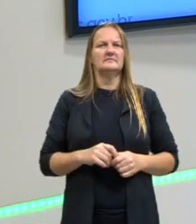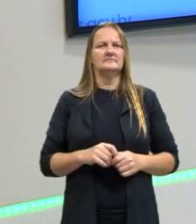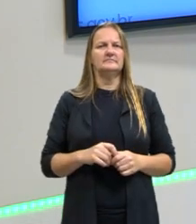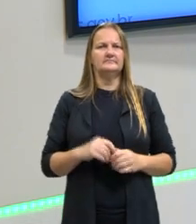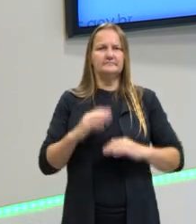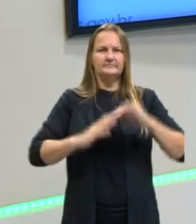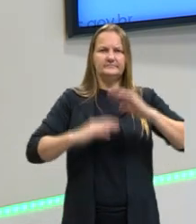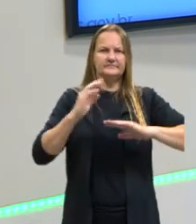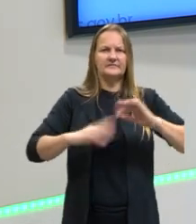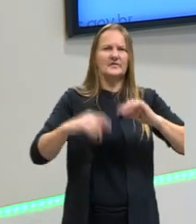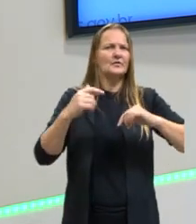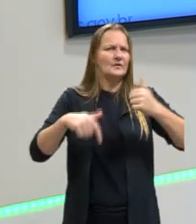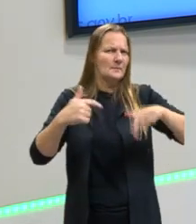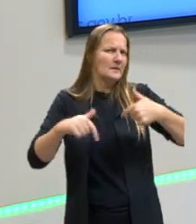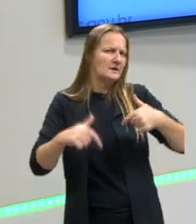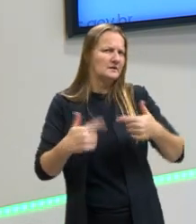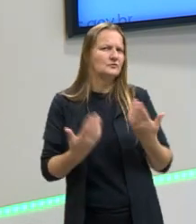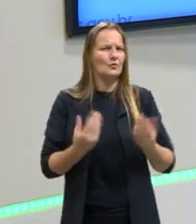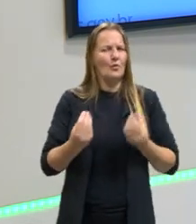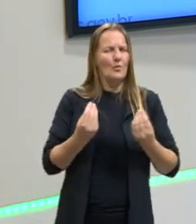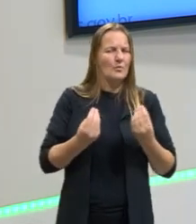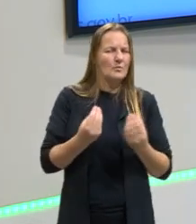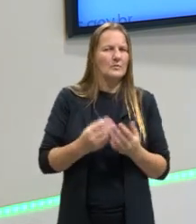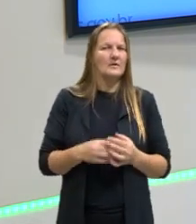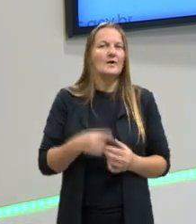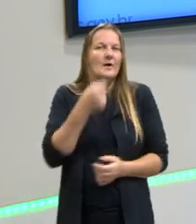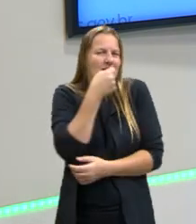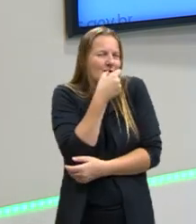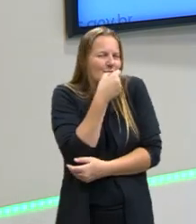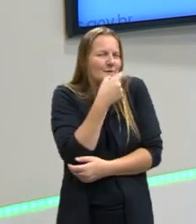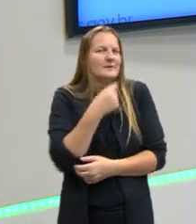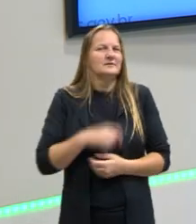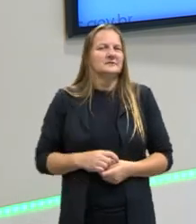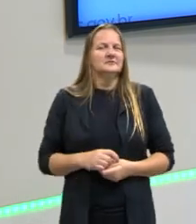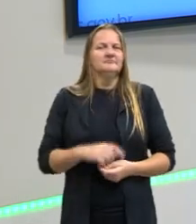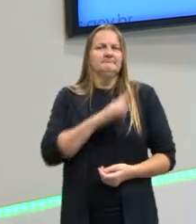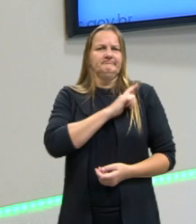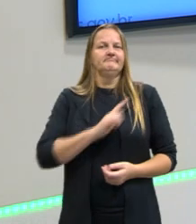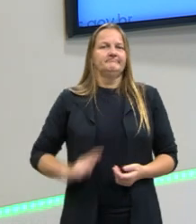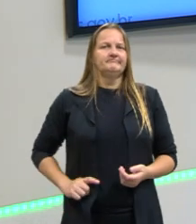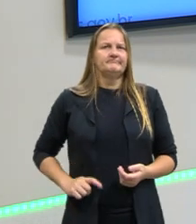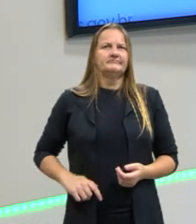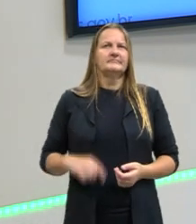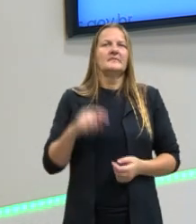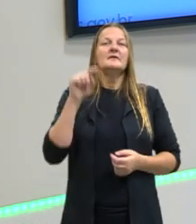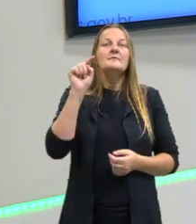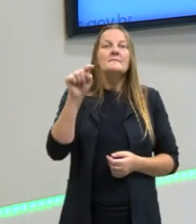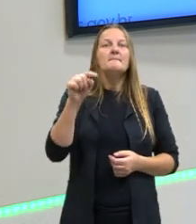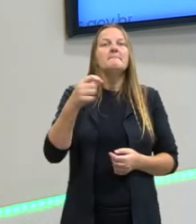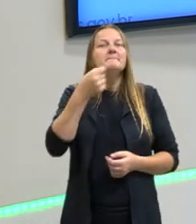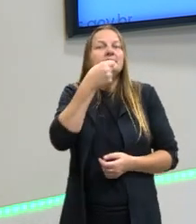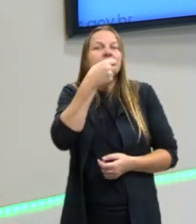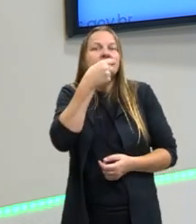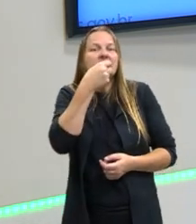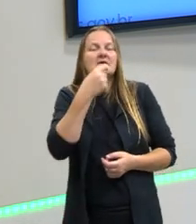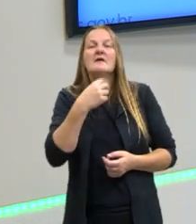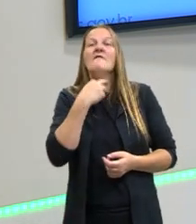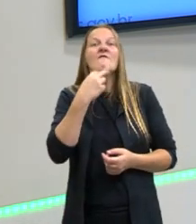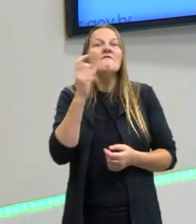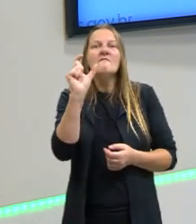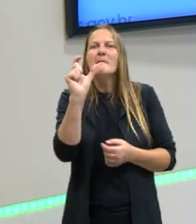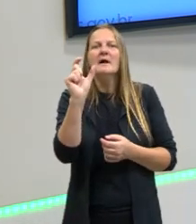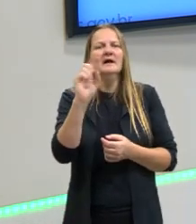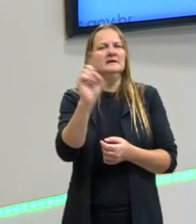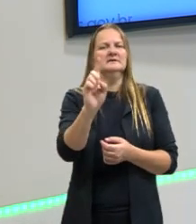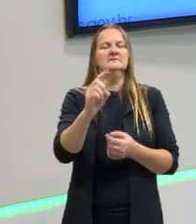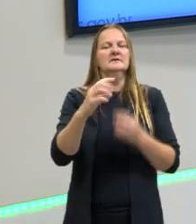fato trabalhando, estarmos ou não estarmos de fato sendo governados. Então, aqui a ironia não é verbal, ela